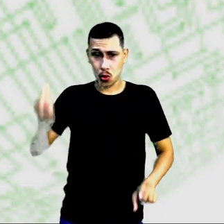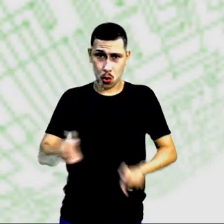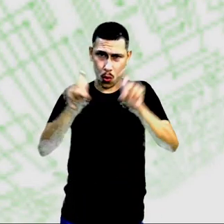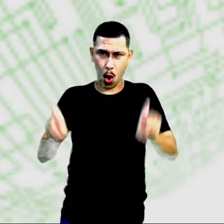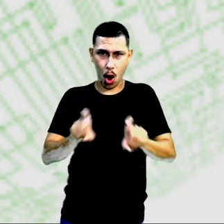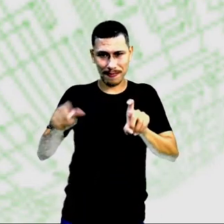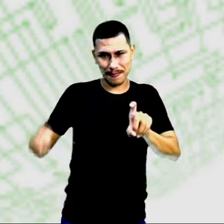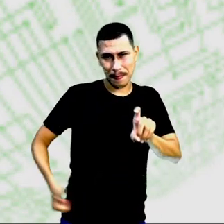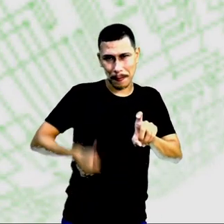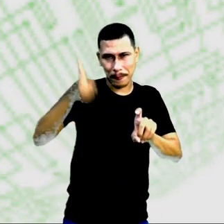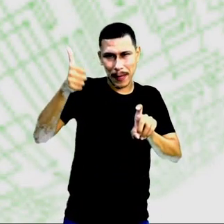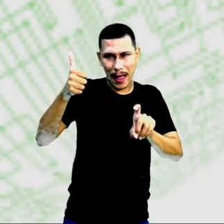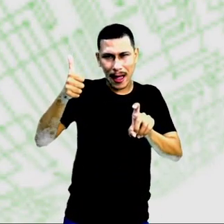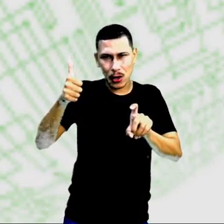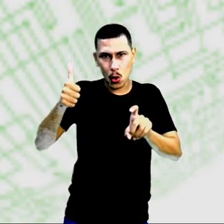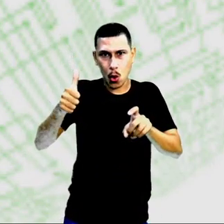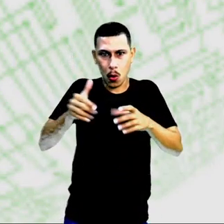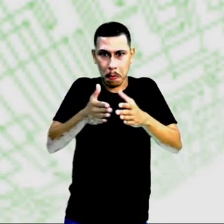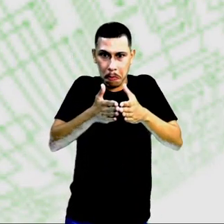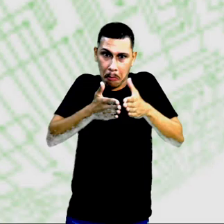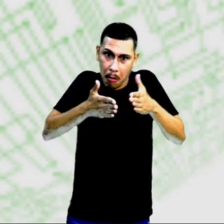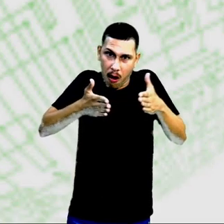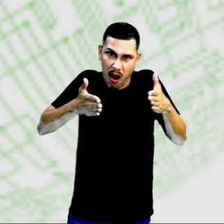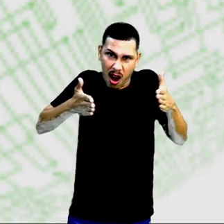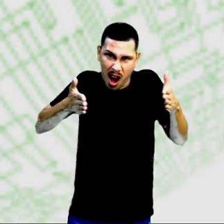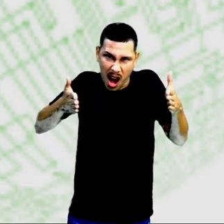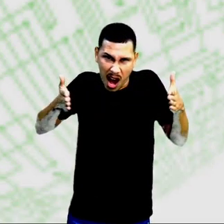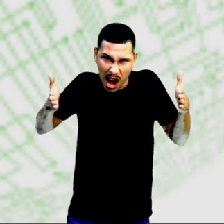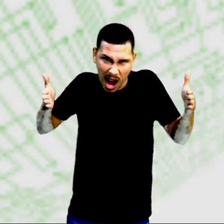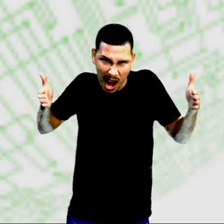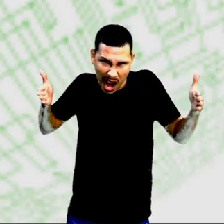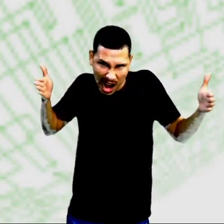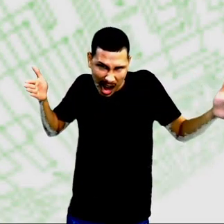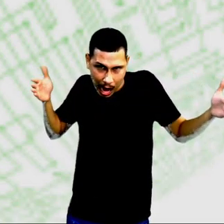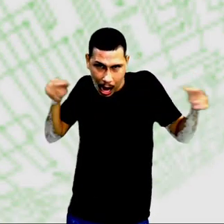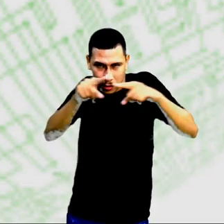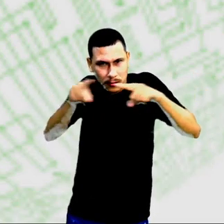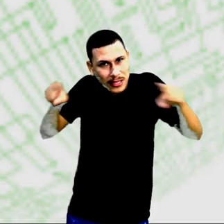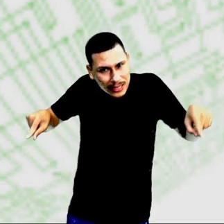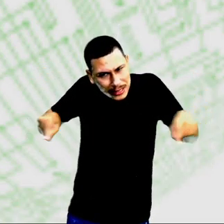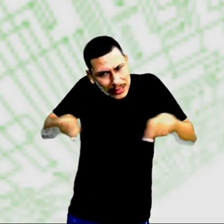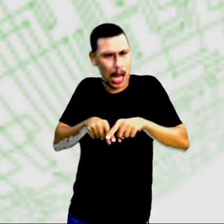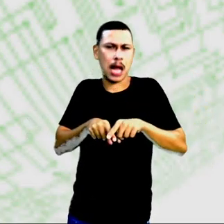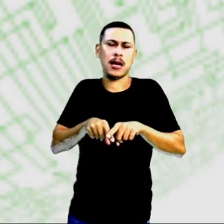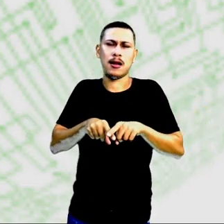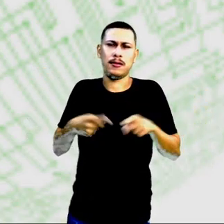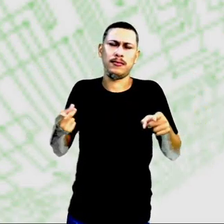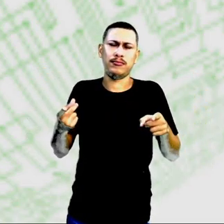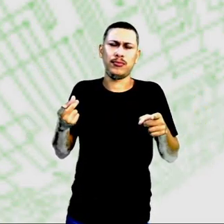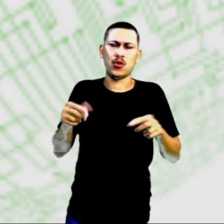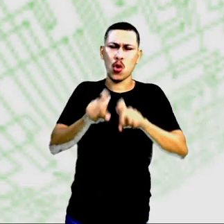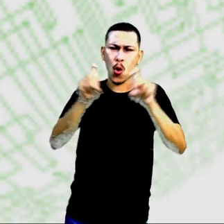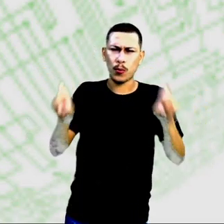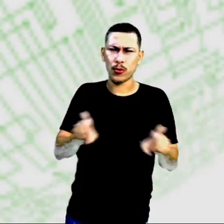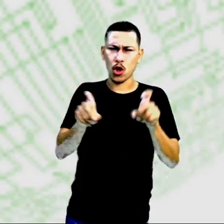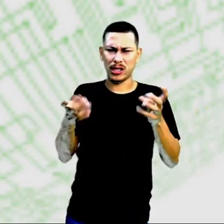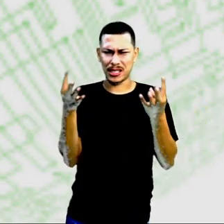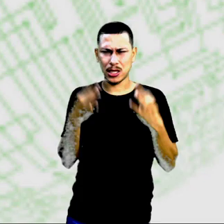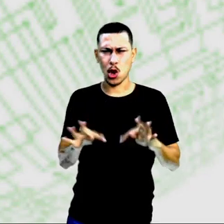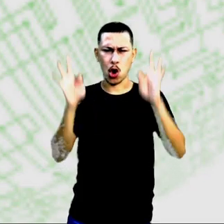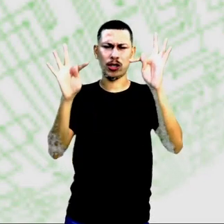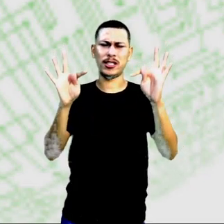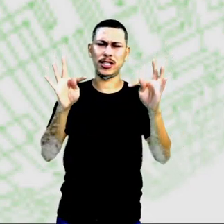era o tamanho de uma sala, era bem grande. Os computadores, as tecnologias foram se